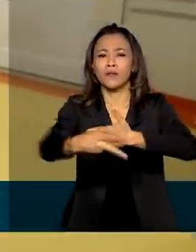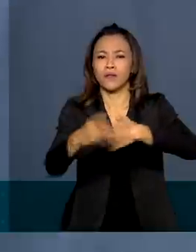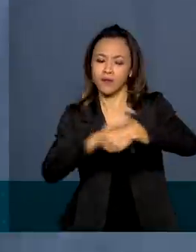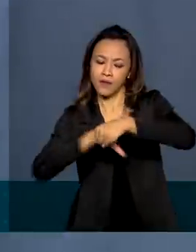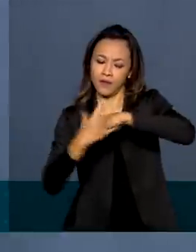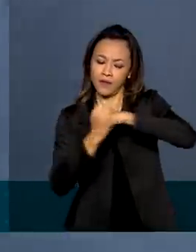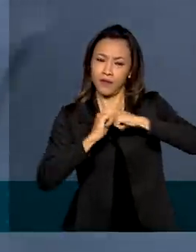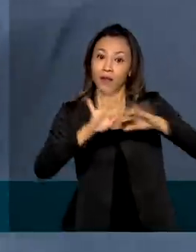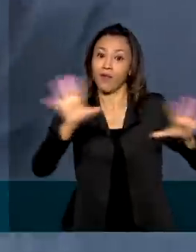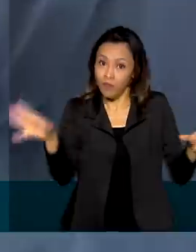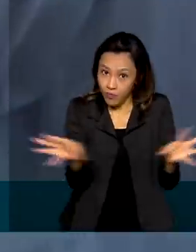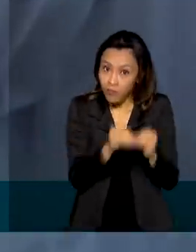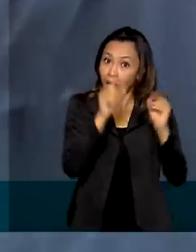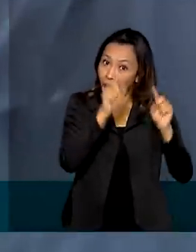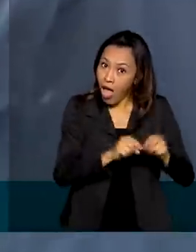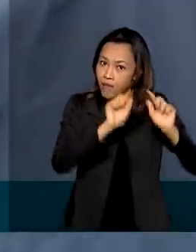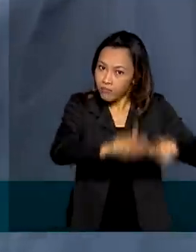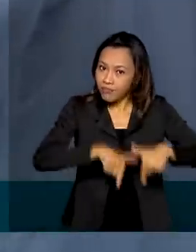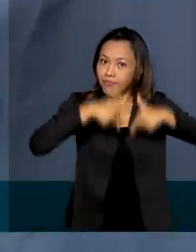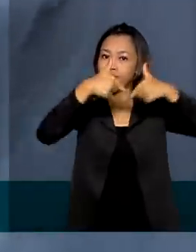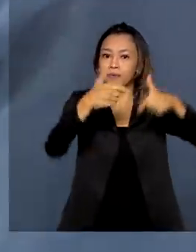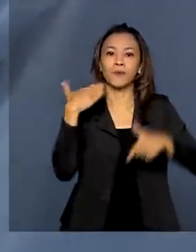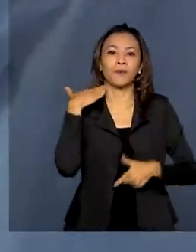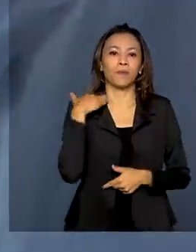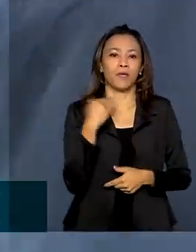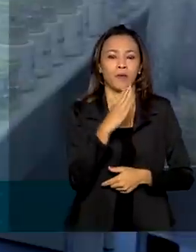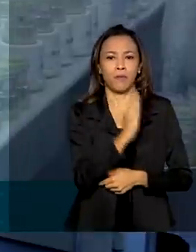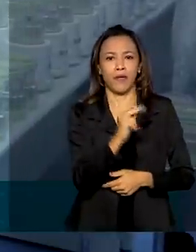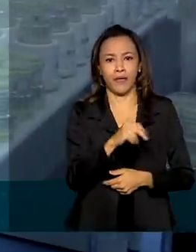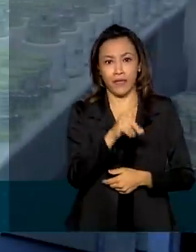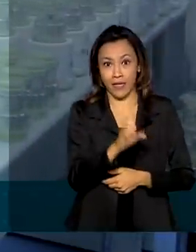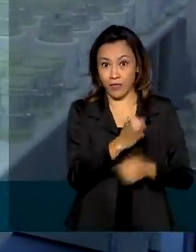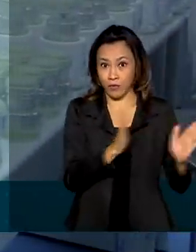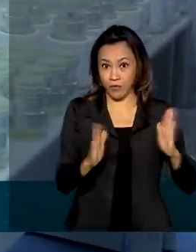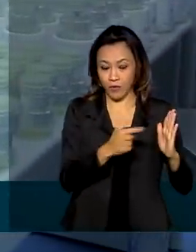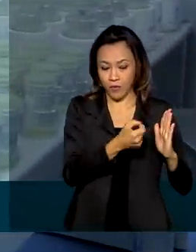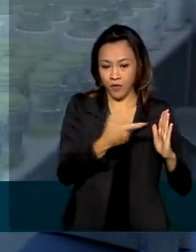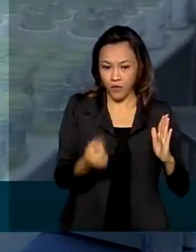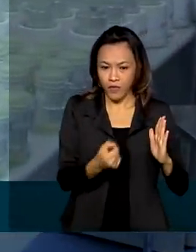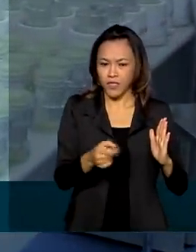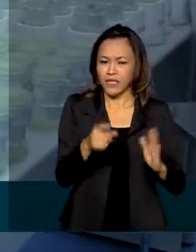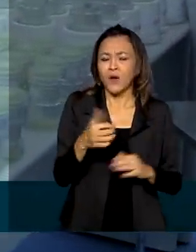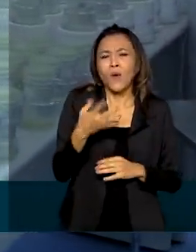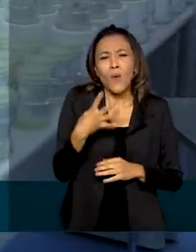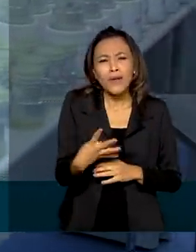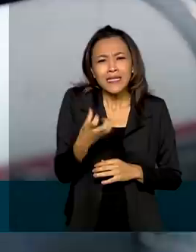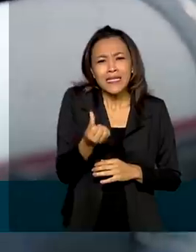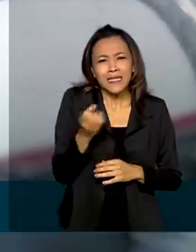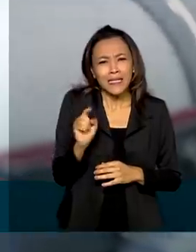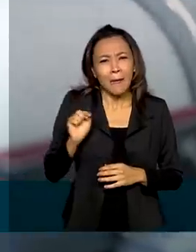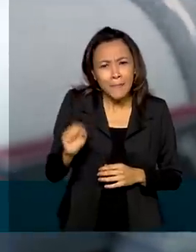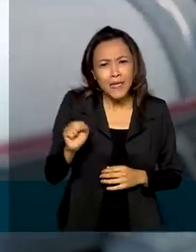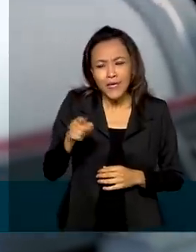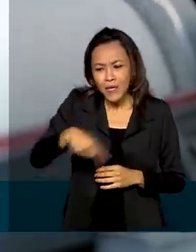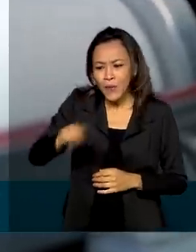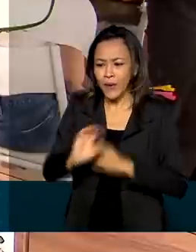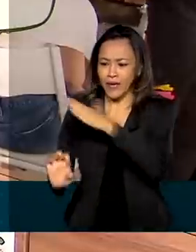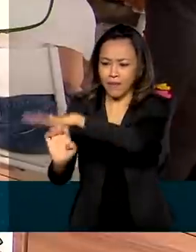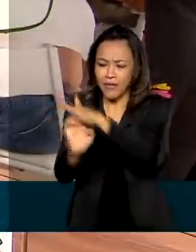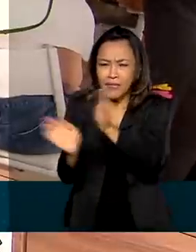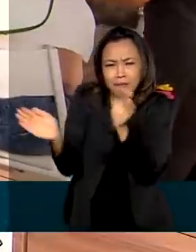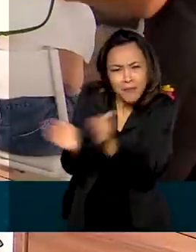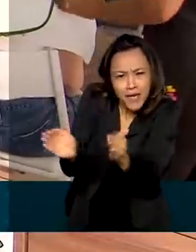a atuação do BNDES em 2020, ano em que mais de 460 mil empresas de médio e pequeno porte